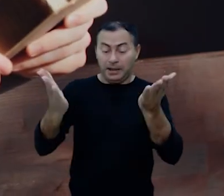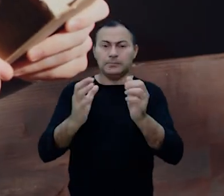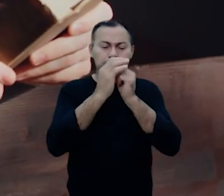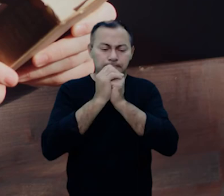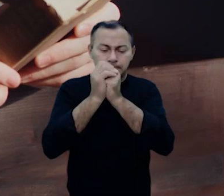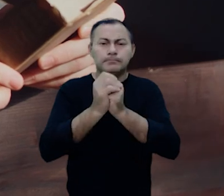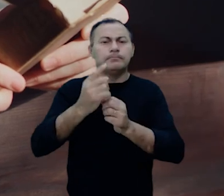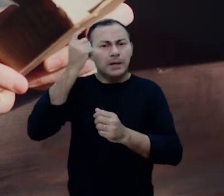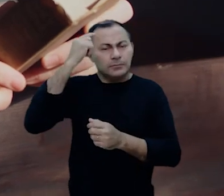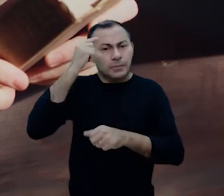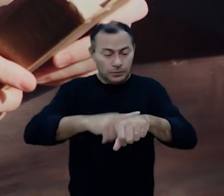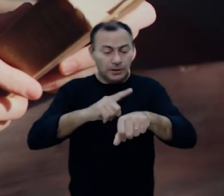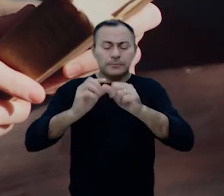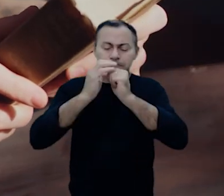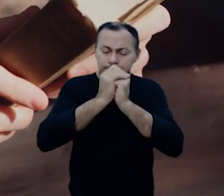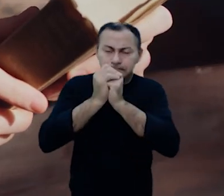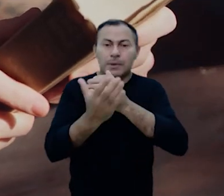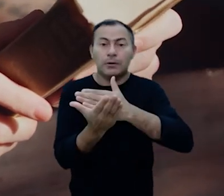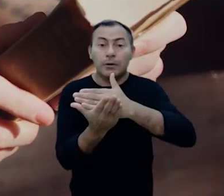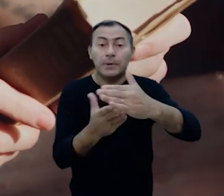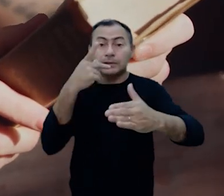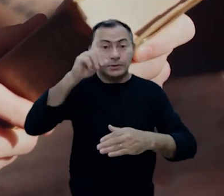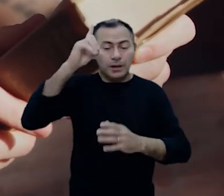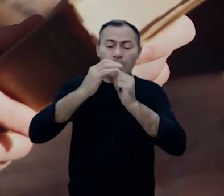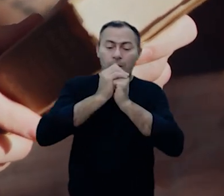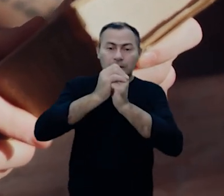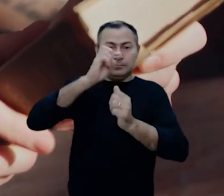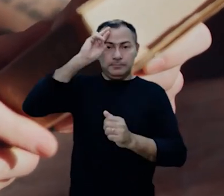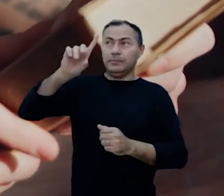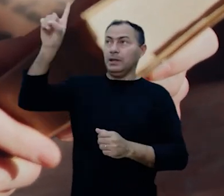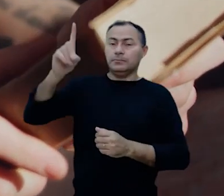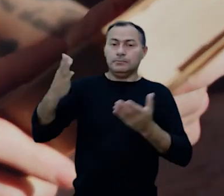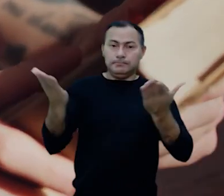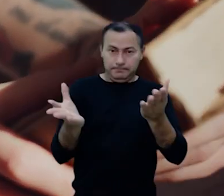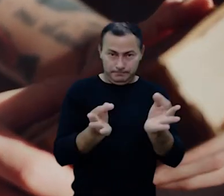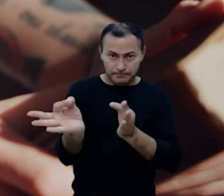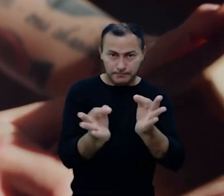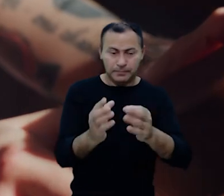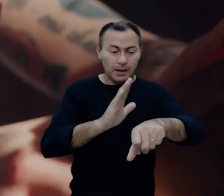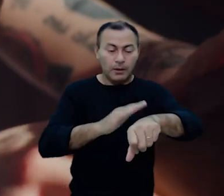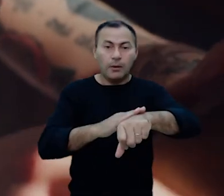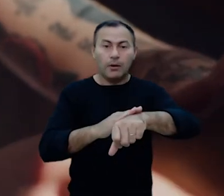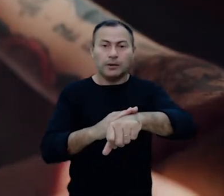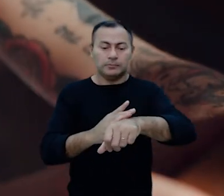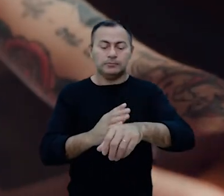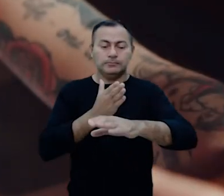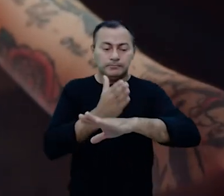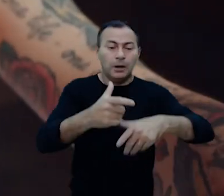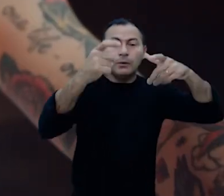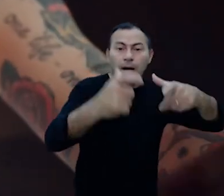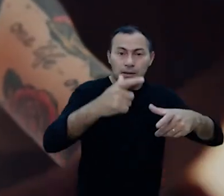oração realmente entre nisso um tempo de oração comece seu dia orando ao Senhor Senhor Deus e agora prepare-se é hora de